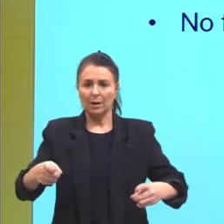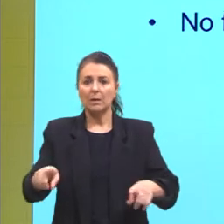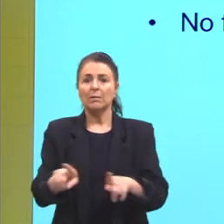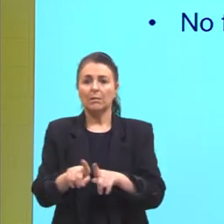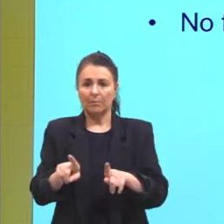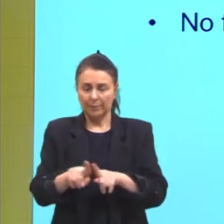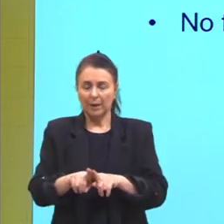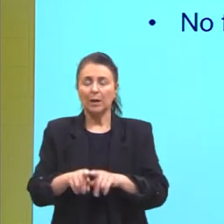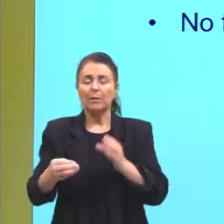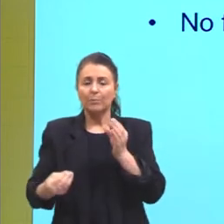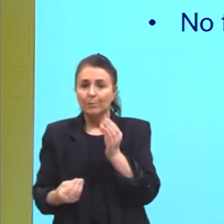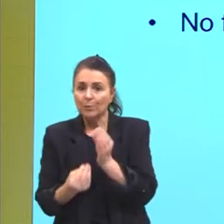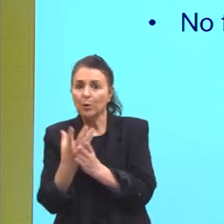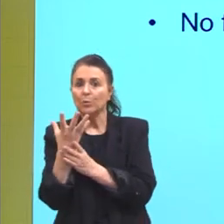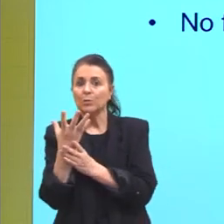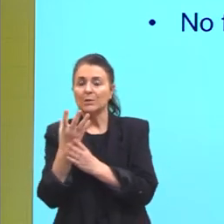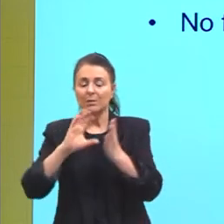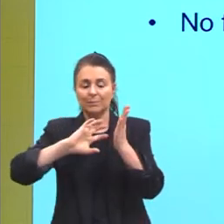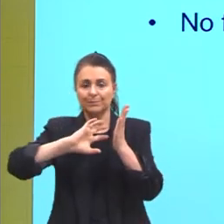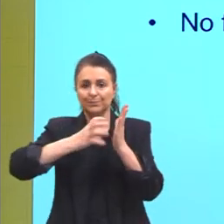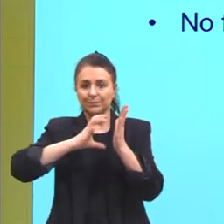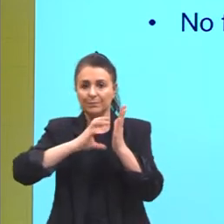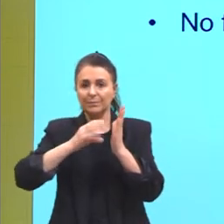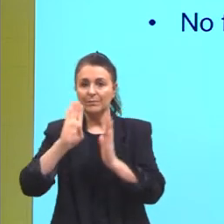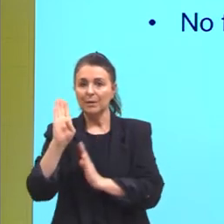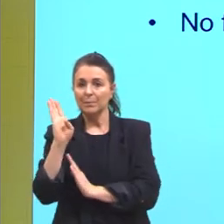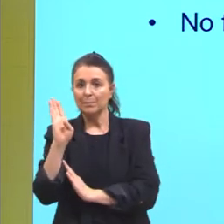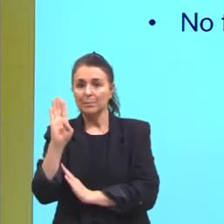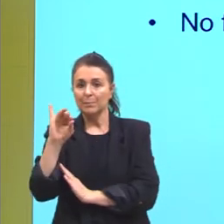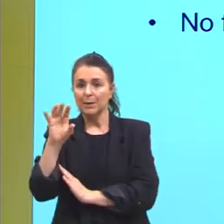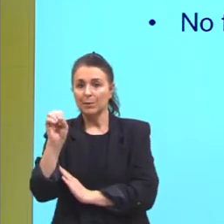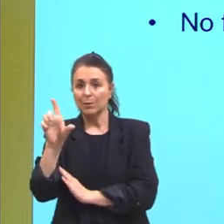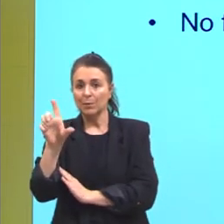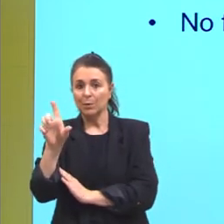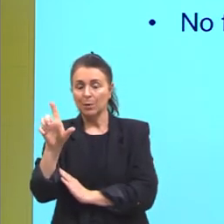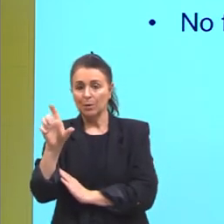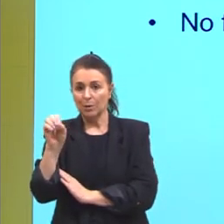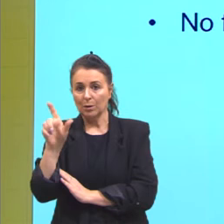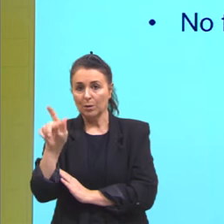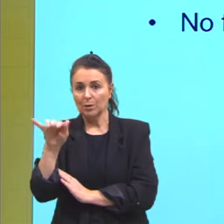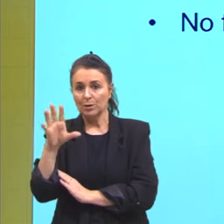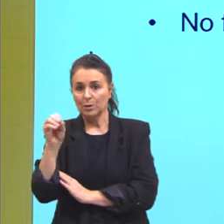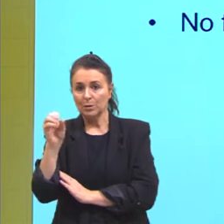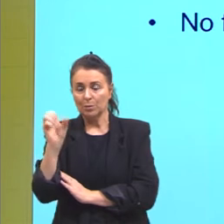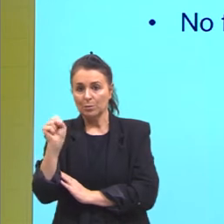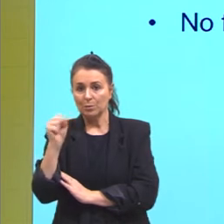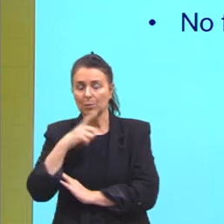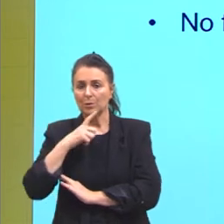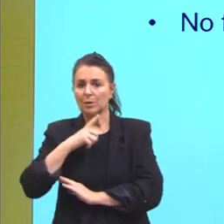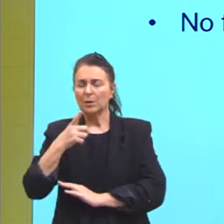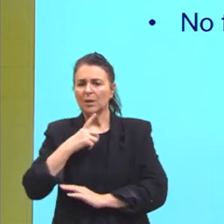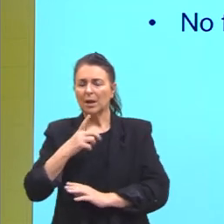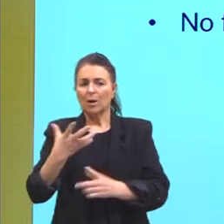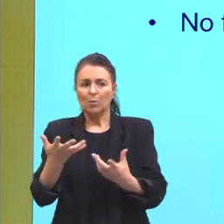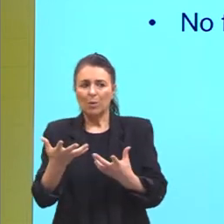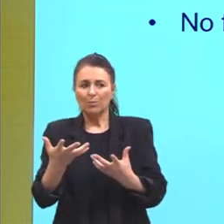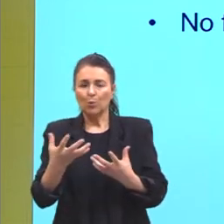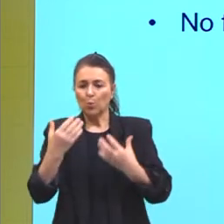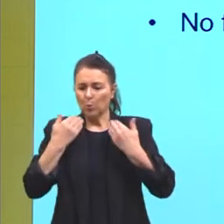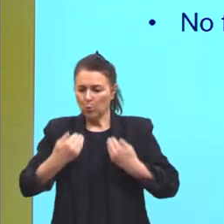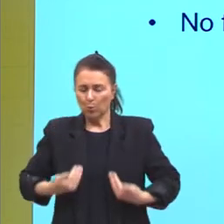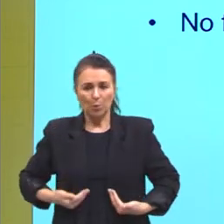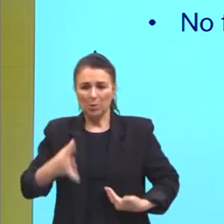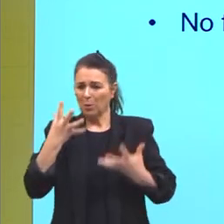enzimas. São os catalisadores biológicos. Tanto que quando a gente tem alguma intolerância, se eu tenho